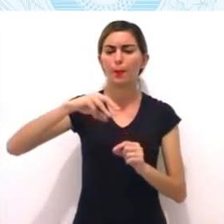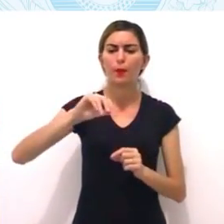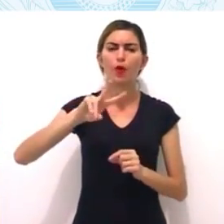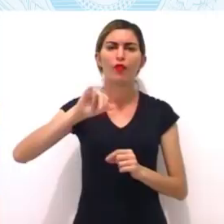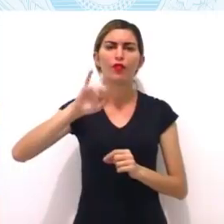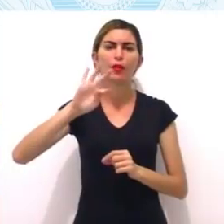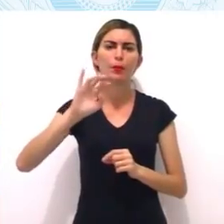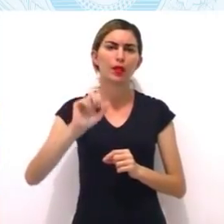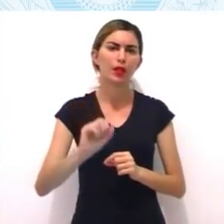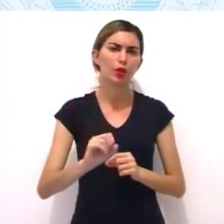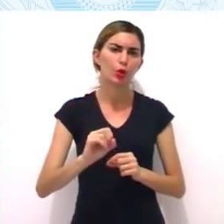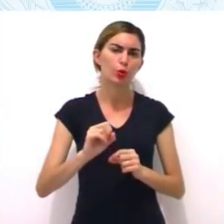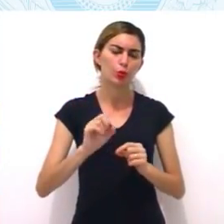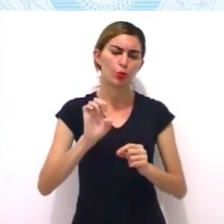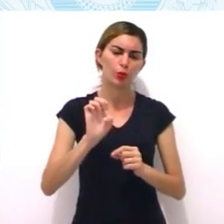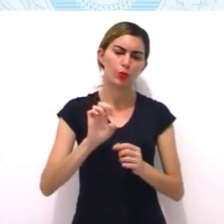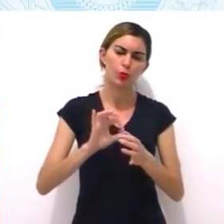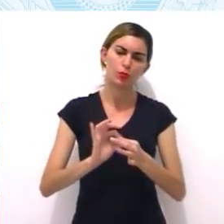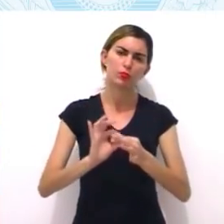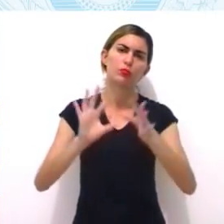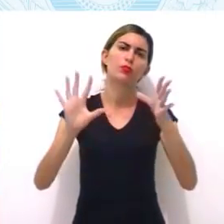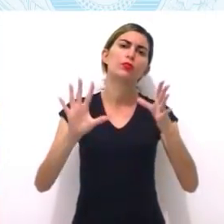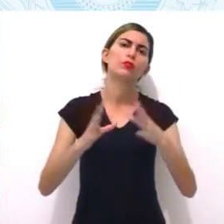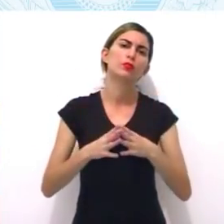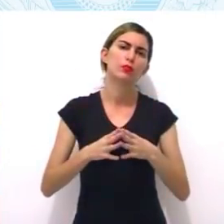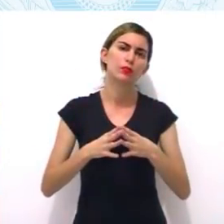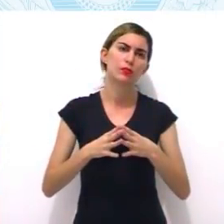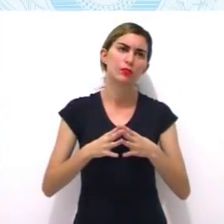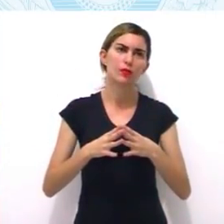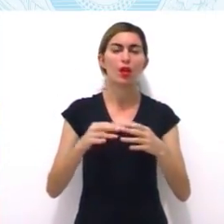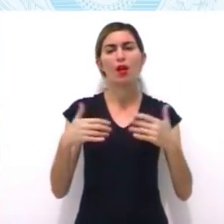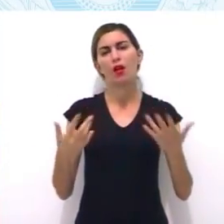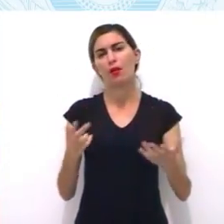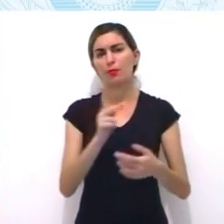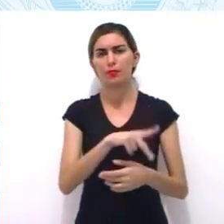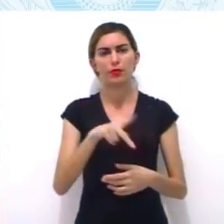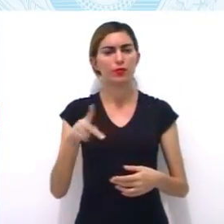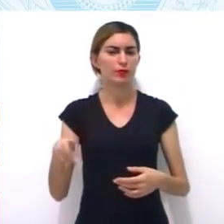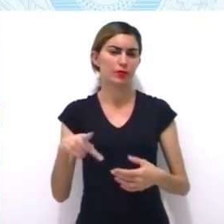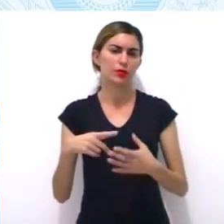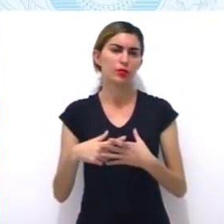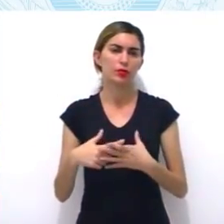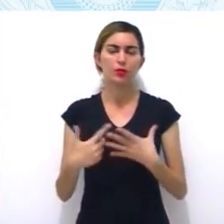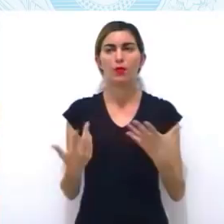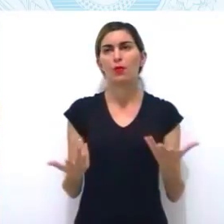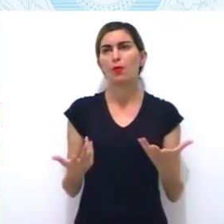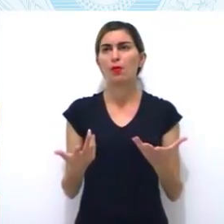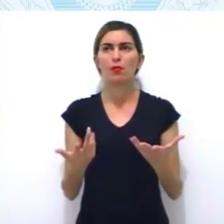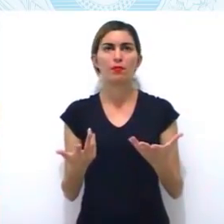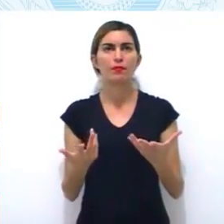movimentos emancipacionistas? Ah, professor Cláudio Nascimento,